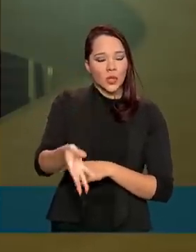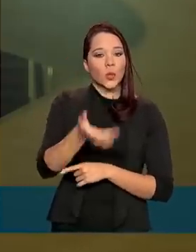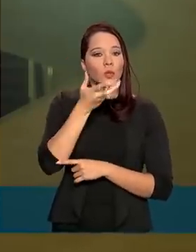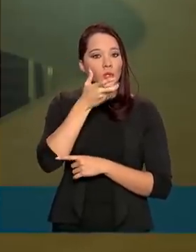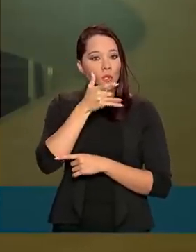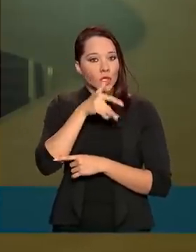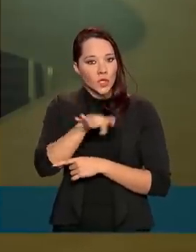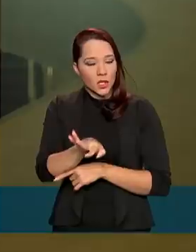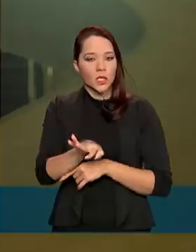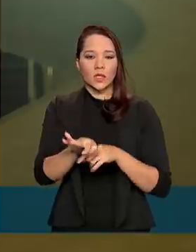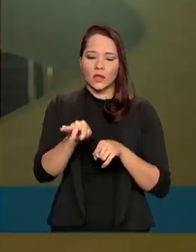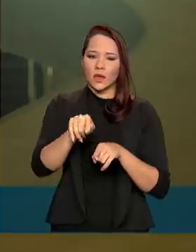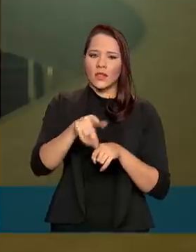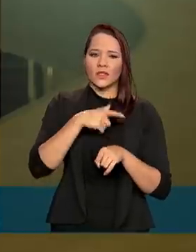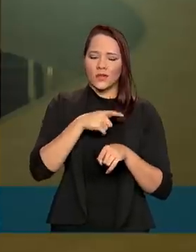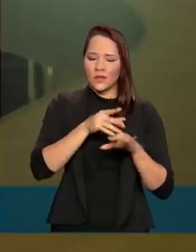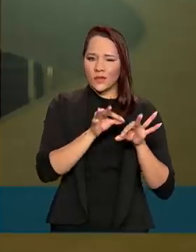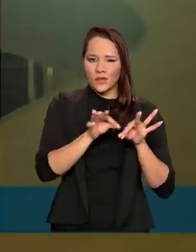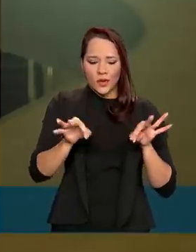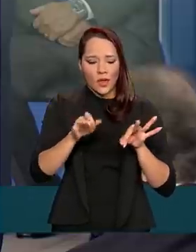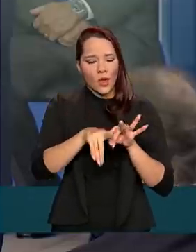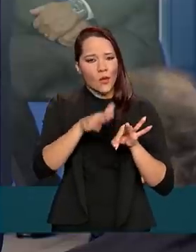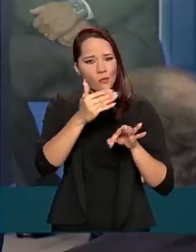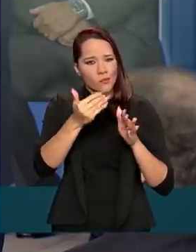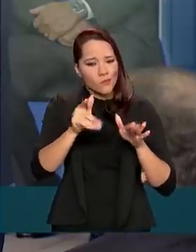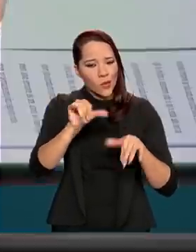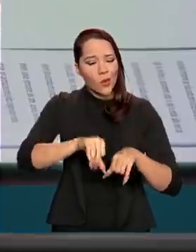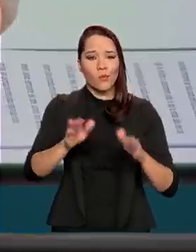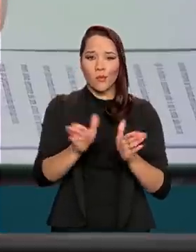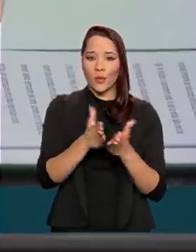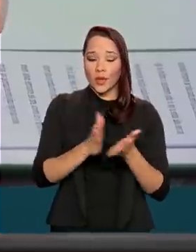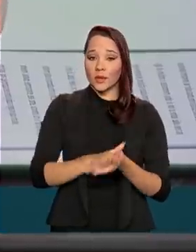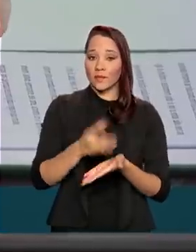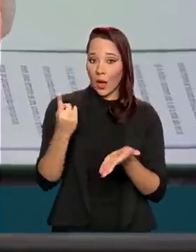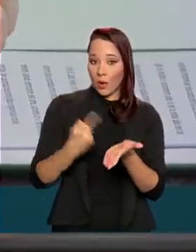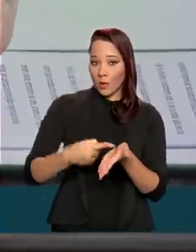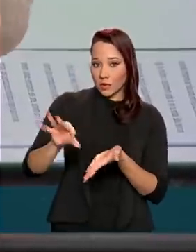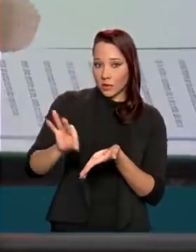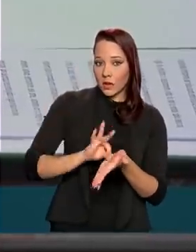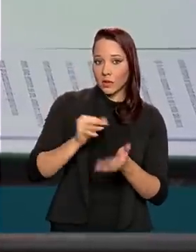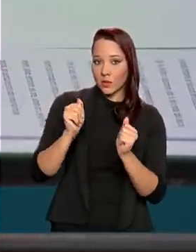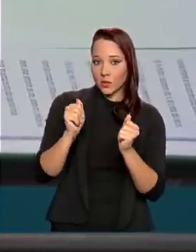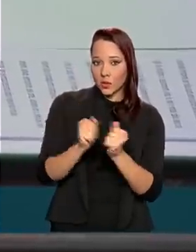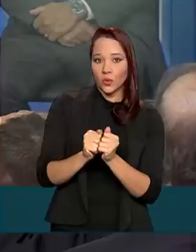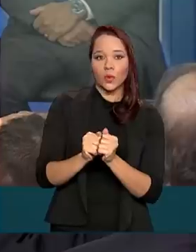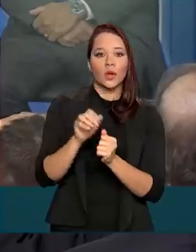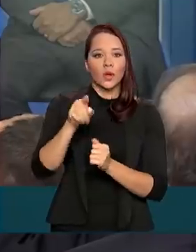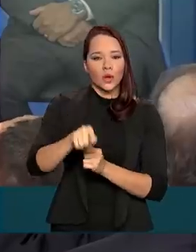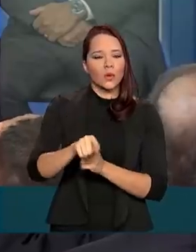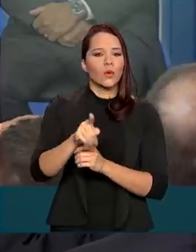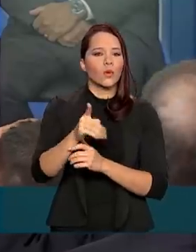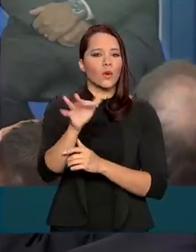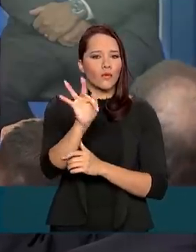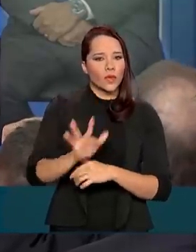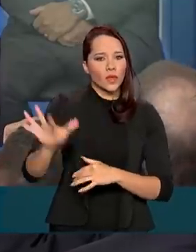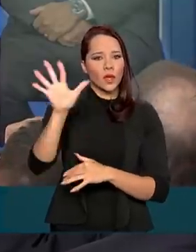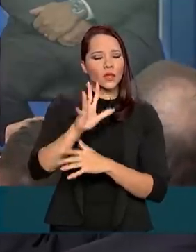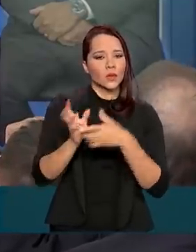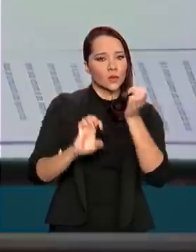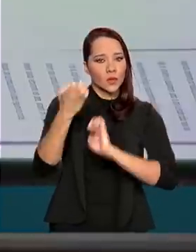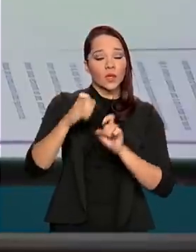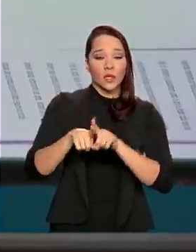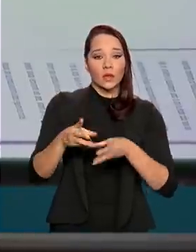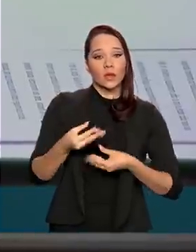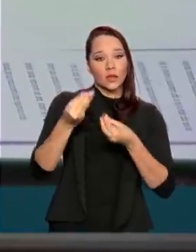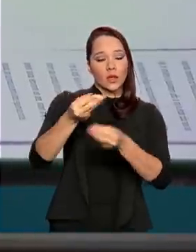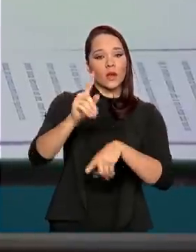crianças entrassem na linha de pobreza. Um acordo assinado com a Confederação Nacional da Indústria também prevê a